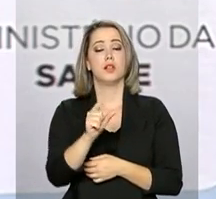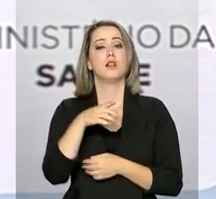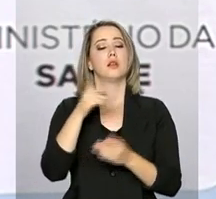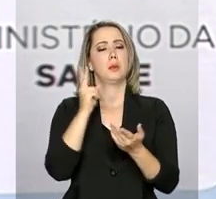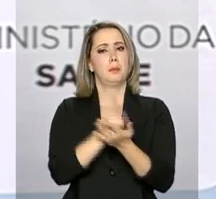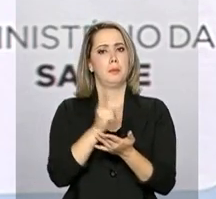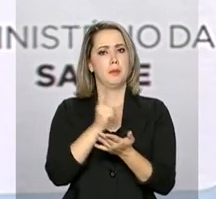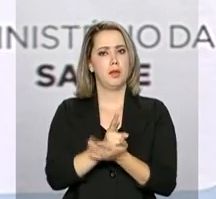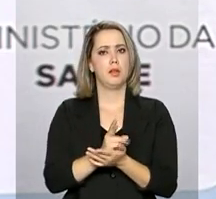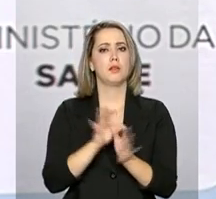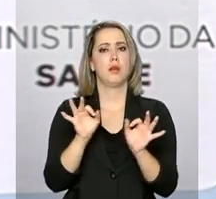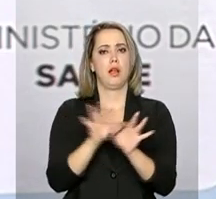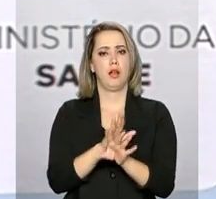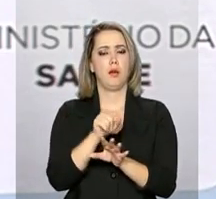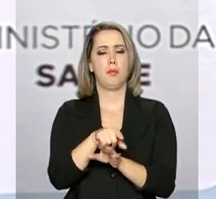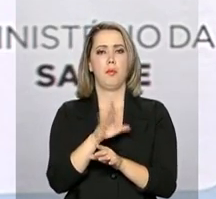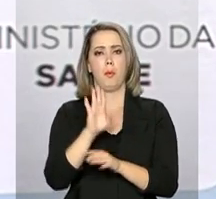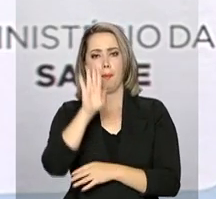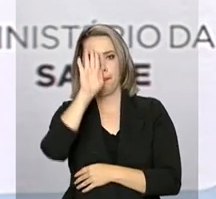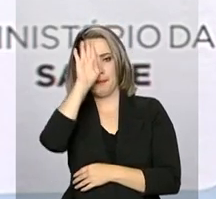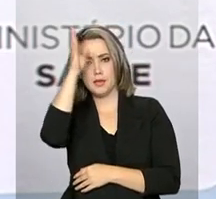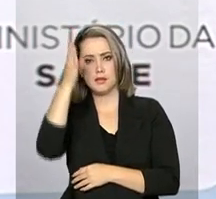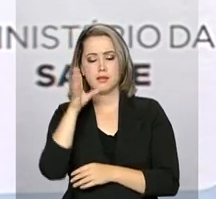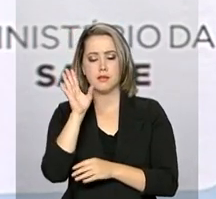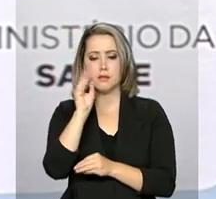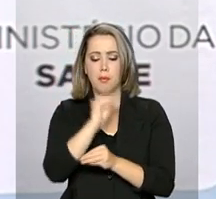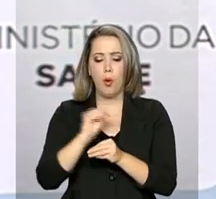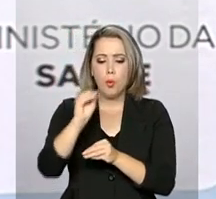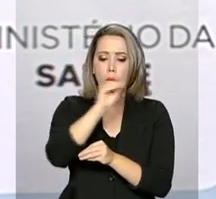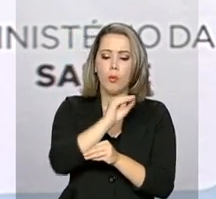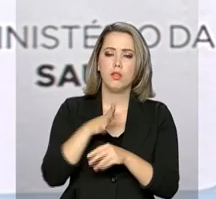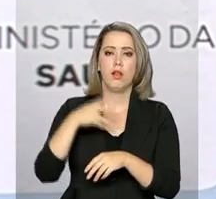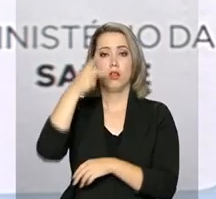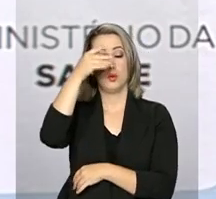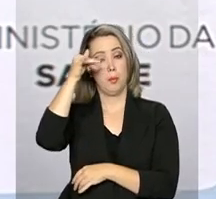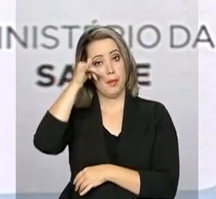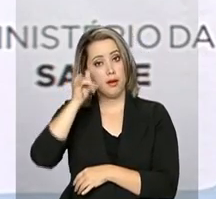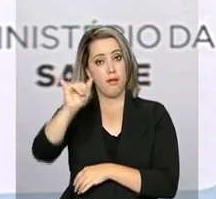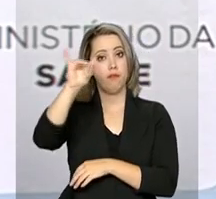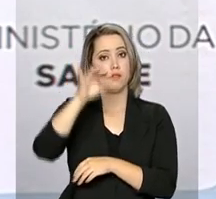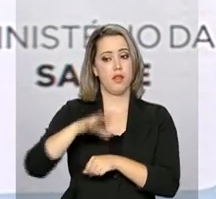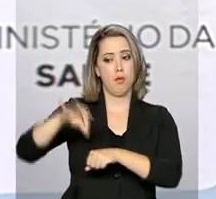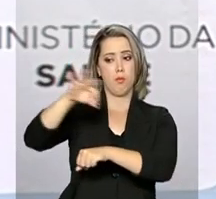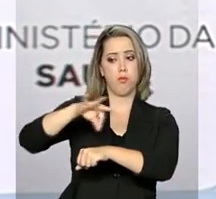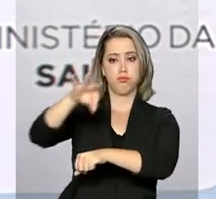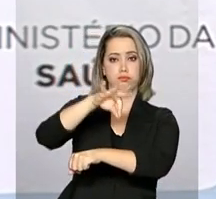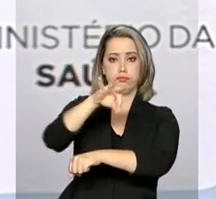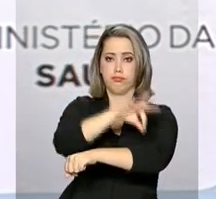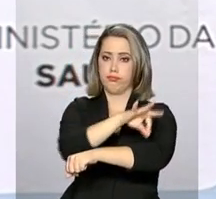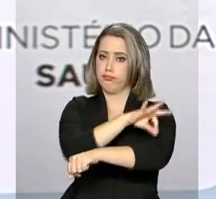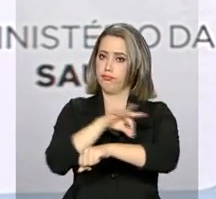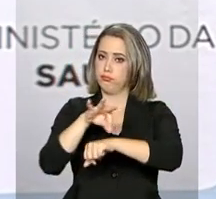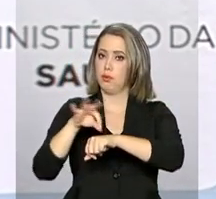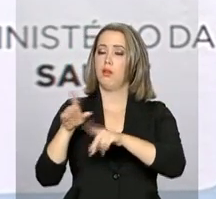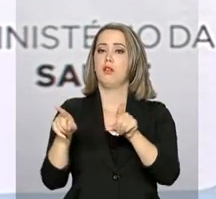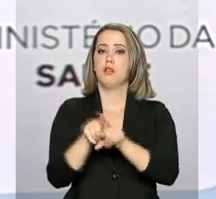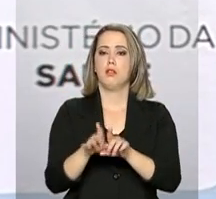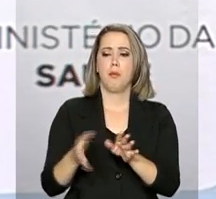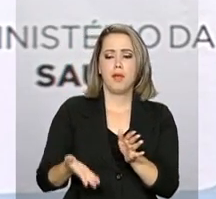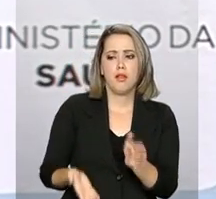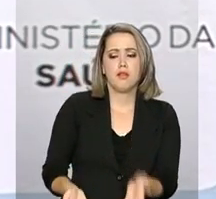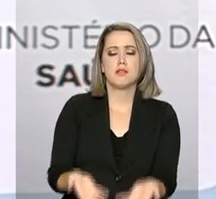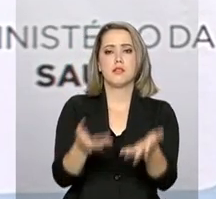federal vai continuar dando prioridade às ações de combate ao mosquito Aedes aegypti, incentivando a pesquisa